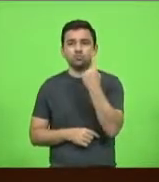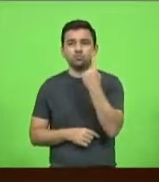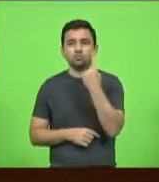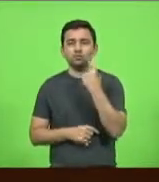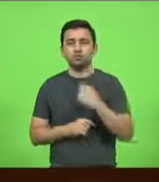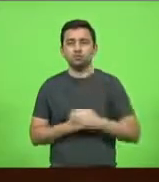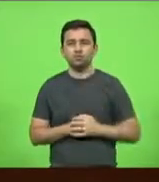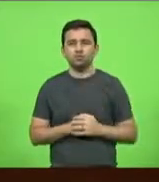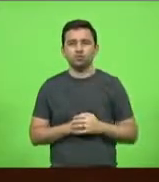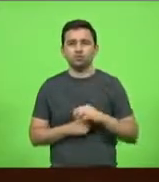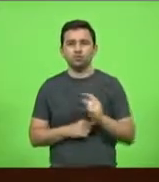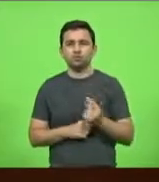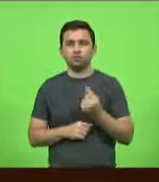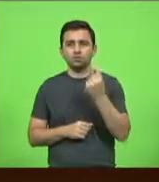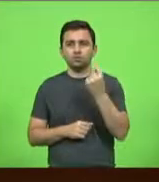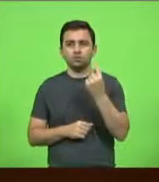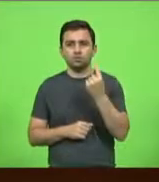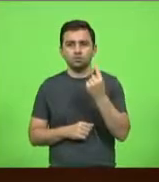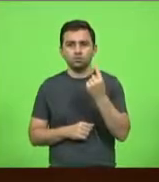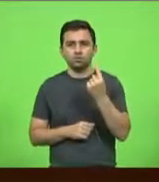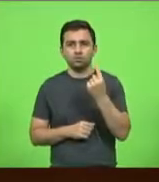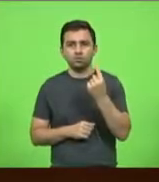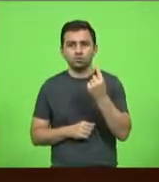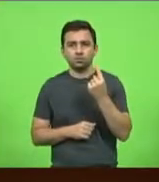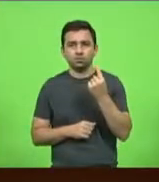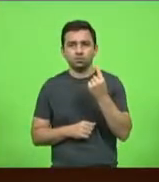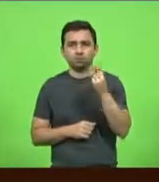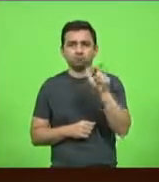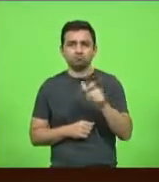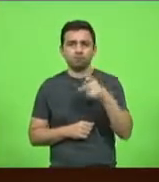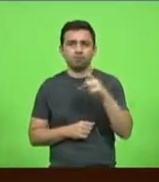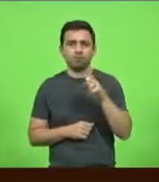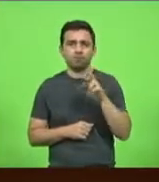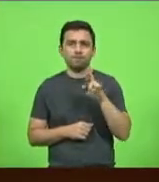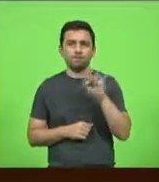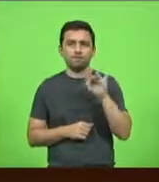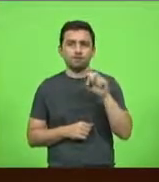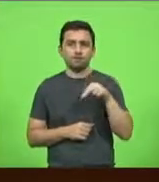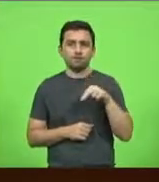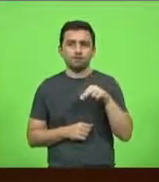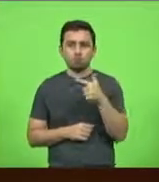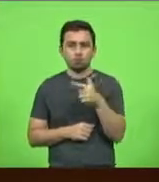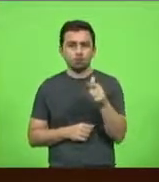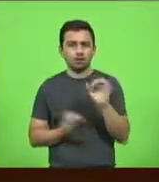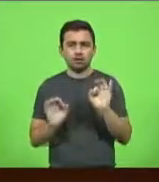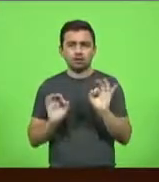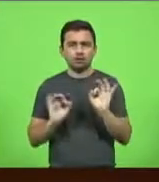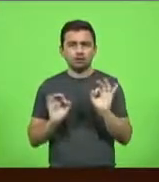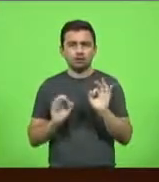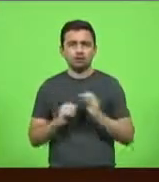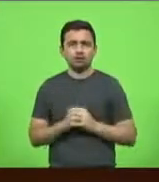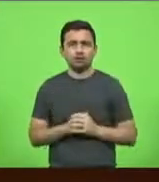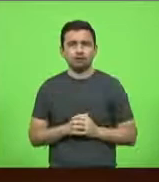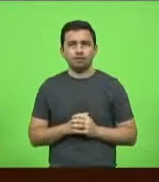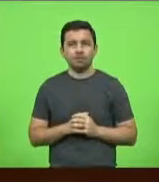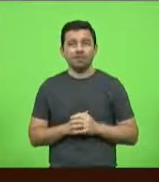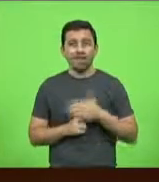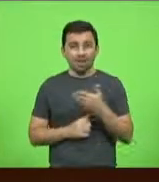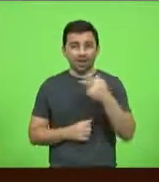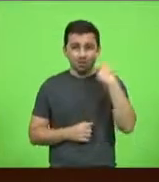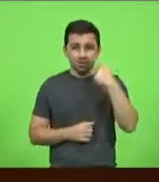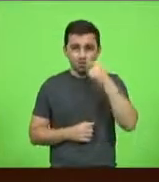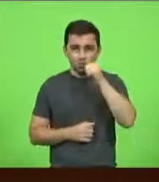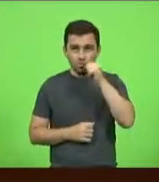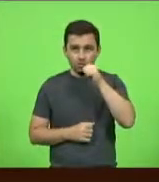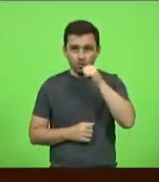Não tem uma, Pefem. E ela, uma das vereadoras, a vereadora Fernanda, passou por um caso da